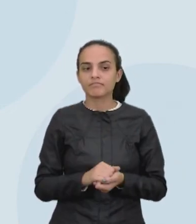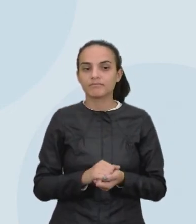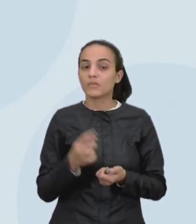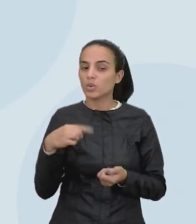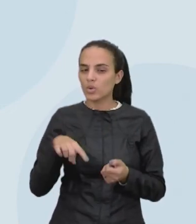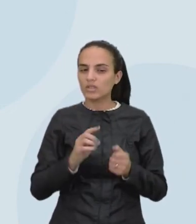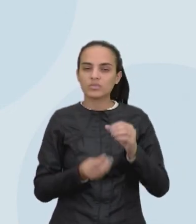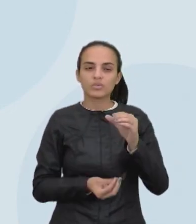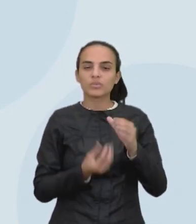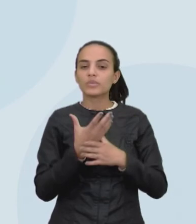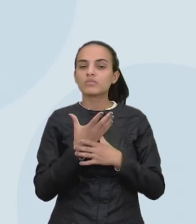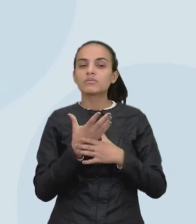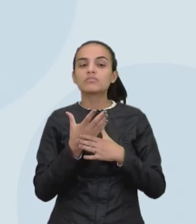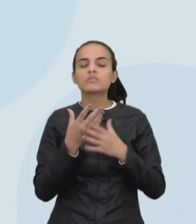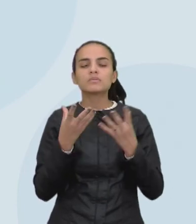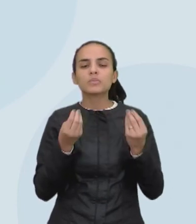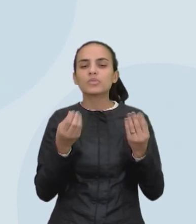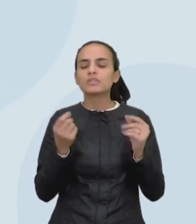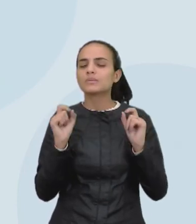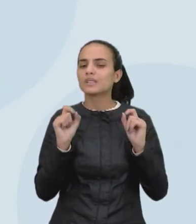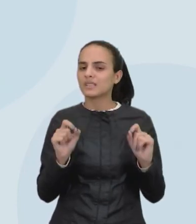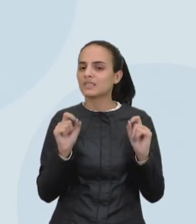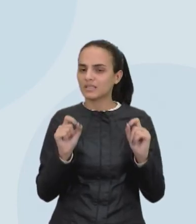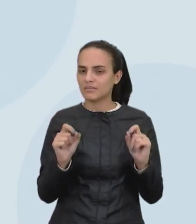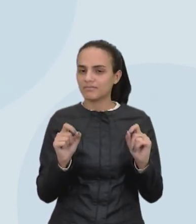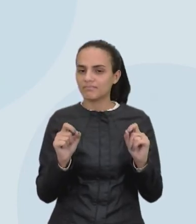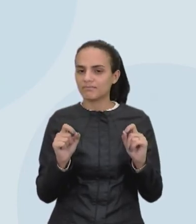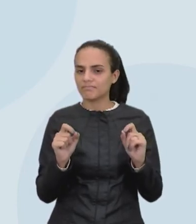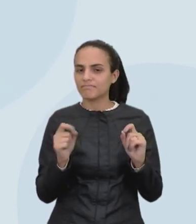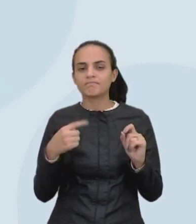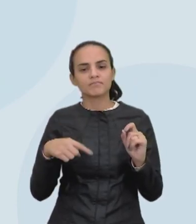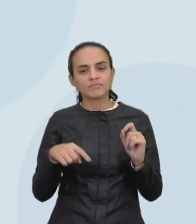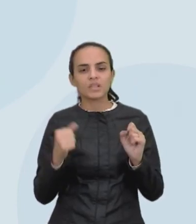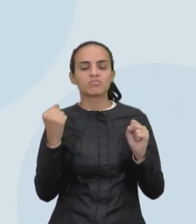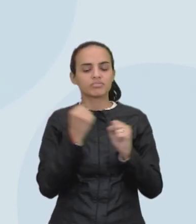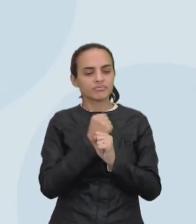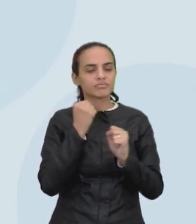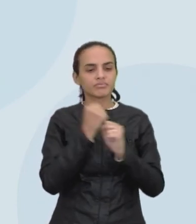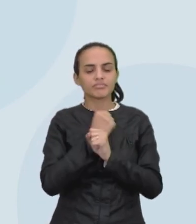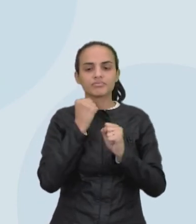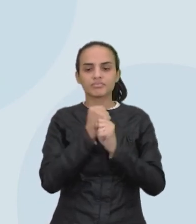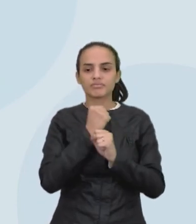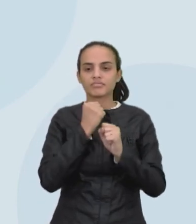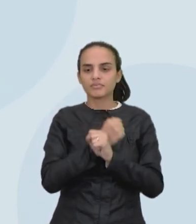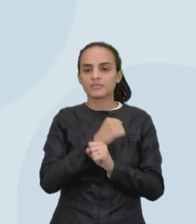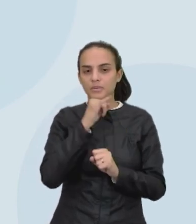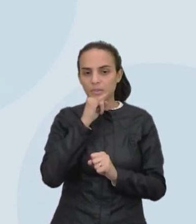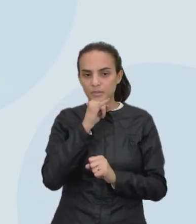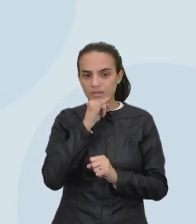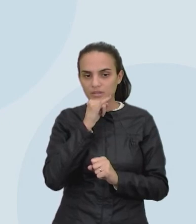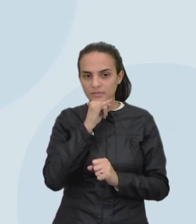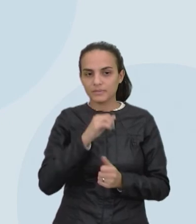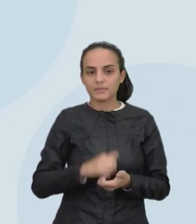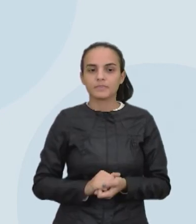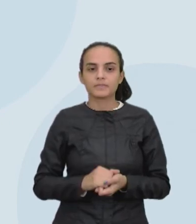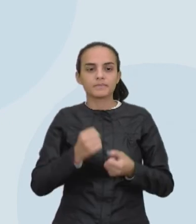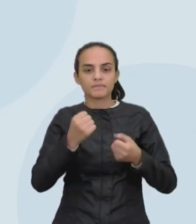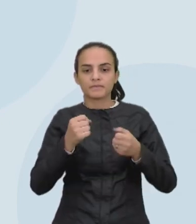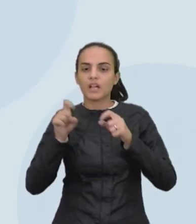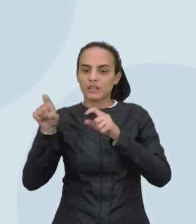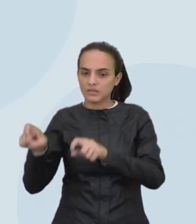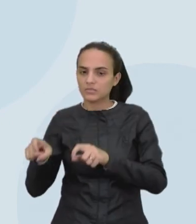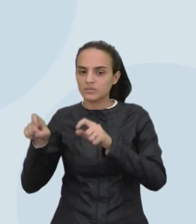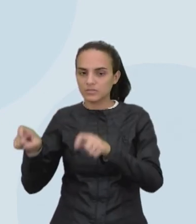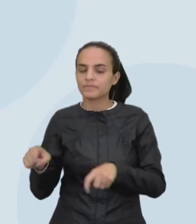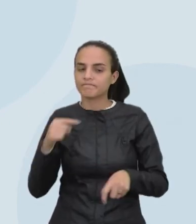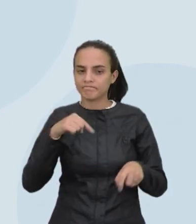Nós construímos tanto pra quê, né. Então, a gente construiu tanto, olha só, em questões na agricultura. Então,